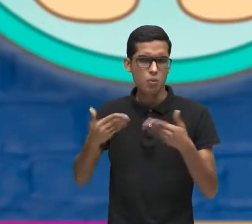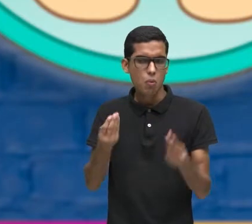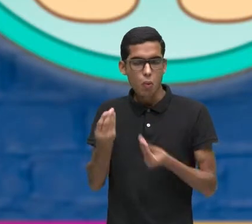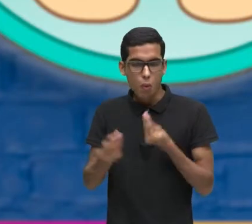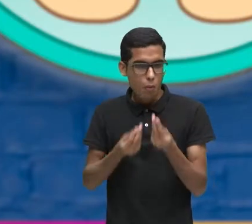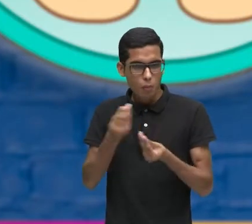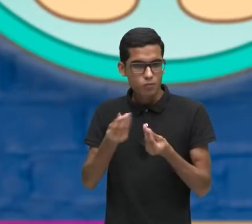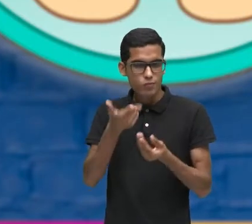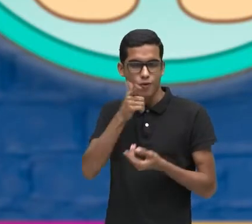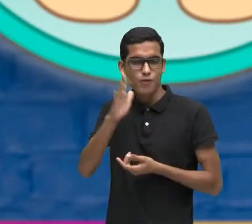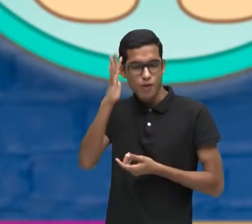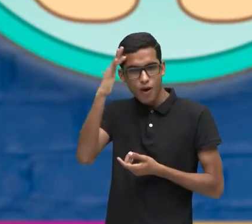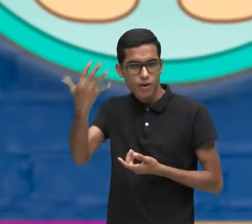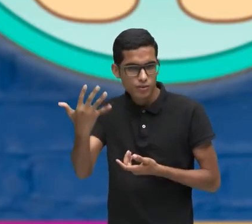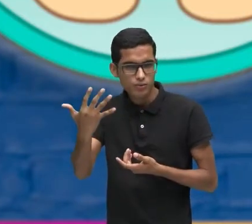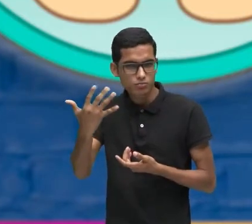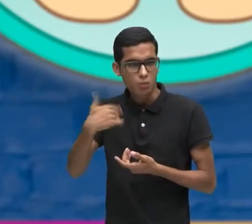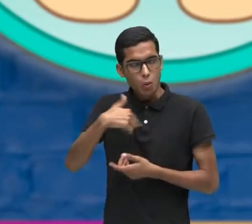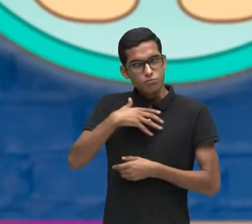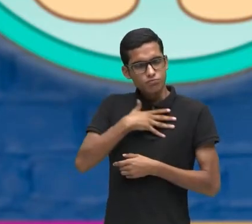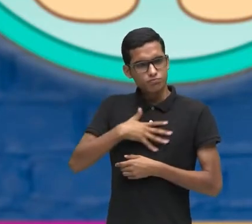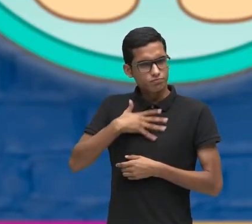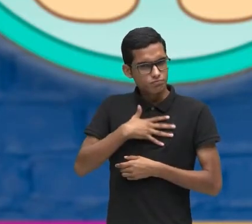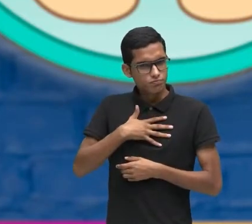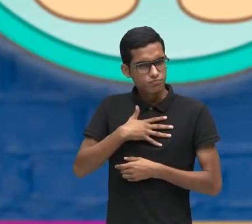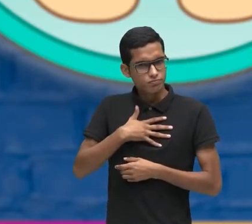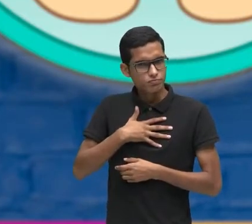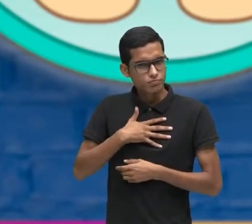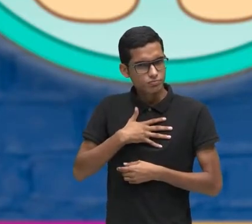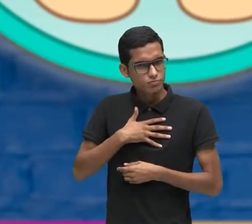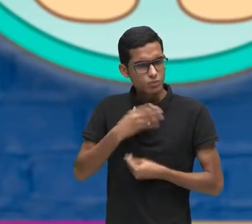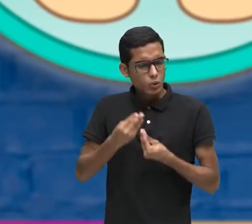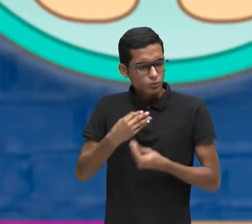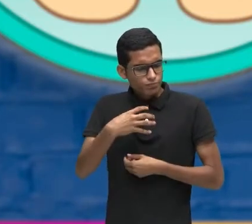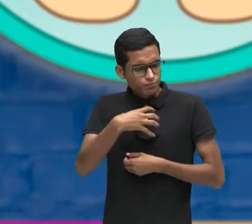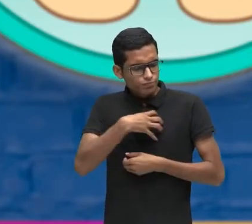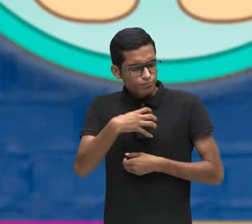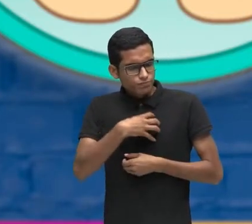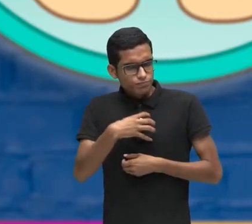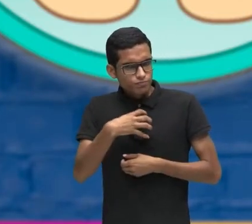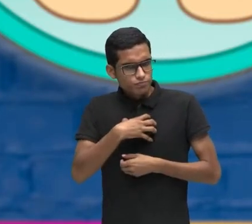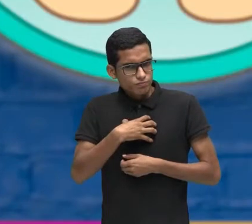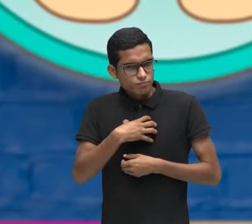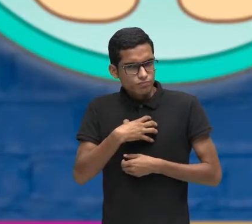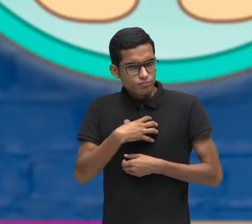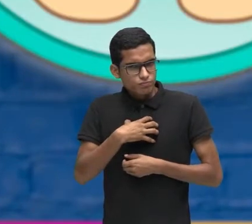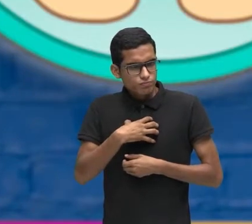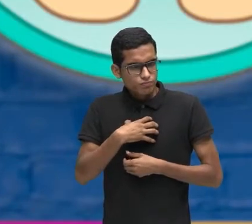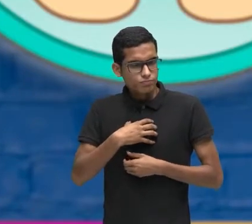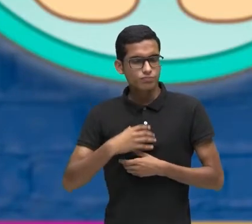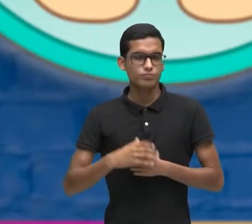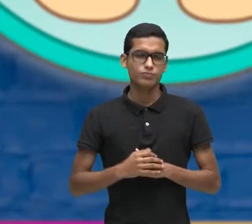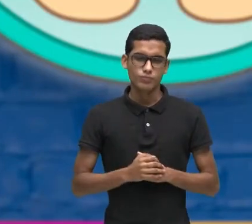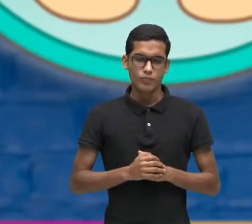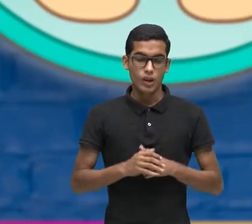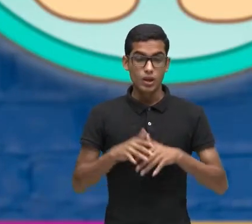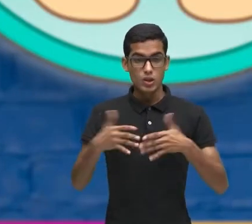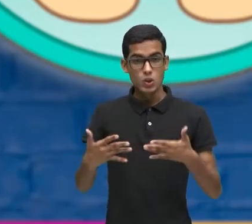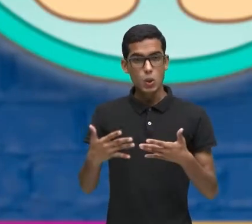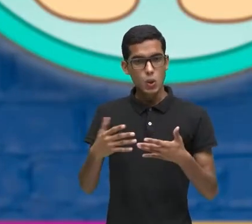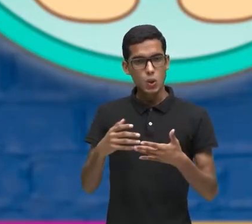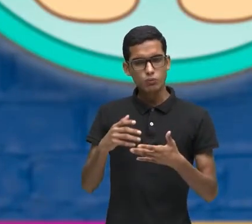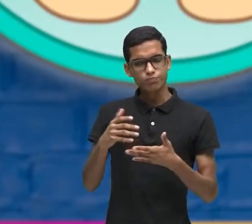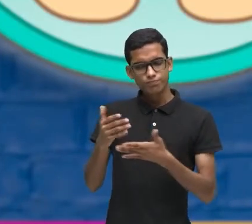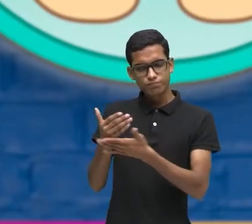dele? Eu iria gostar? Como que eu ia me sentir? Né? Então Se colocar No lugar